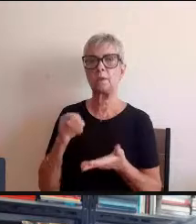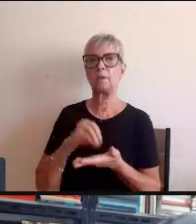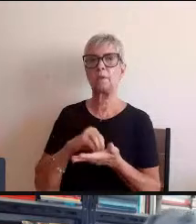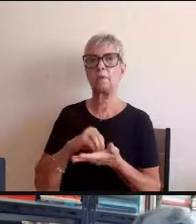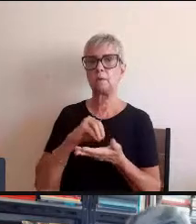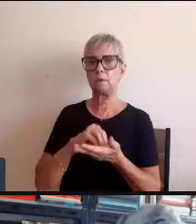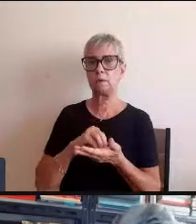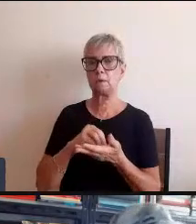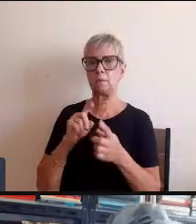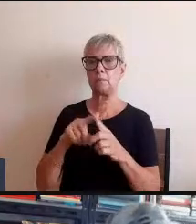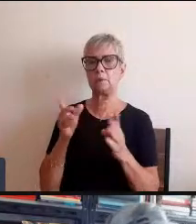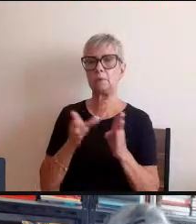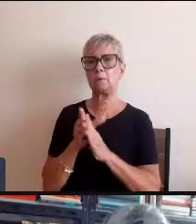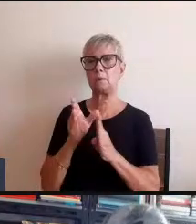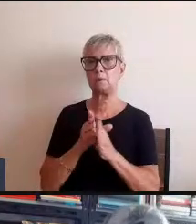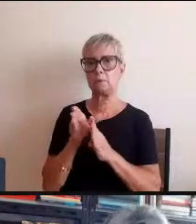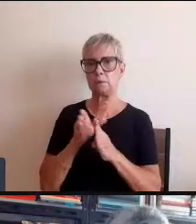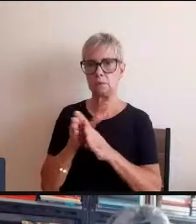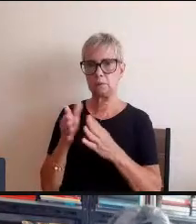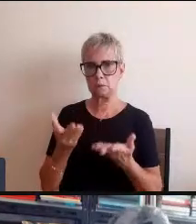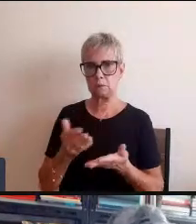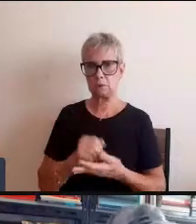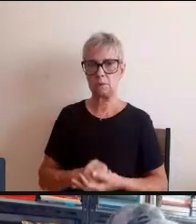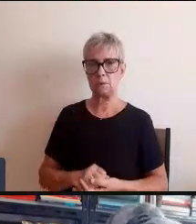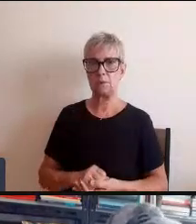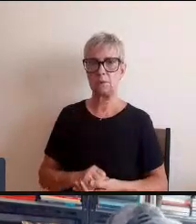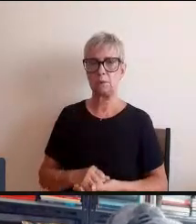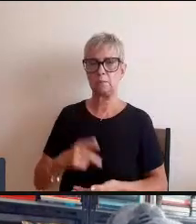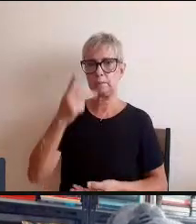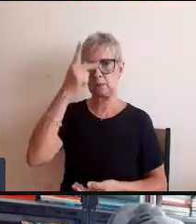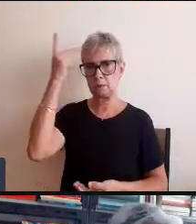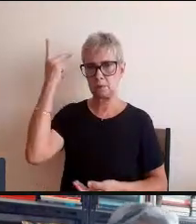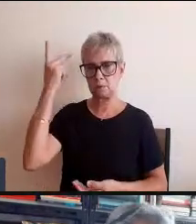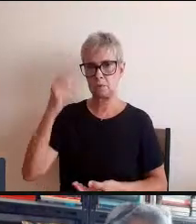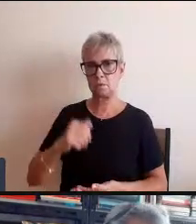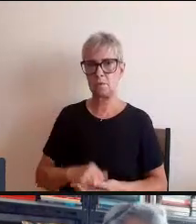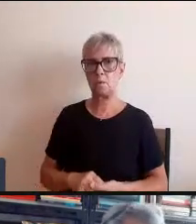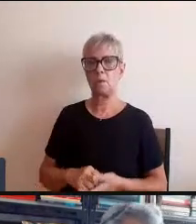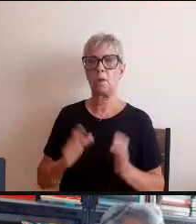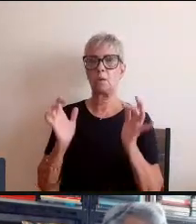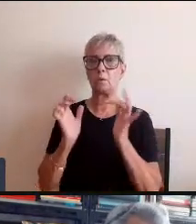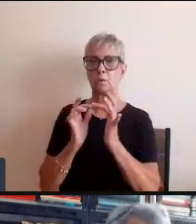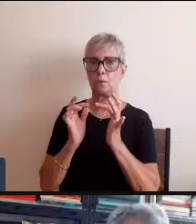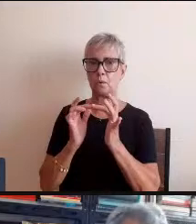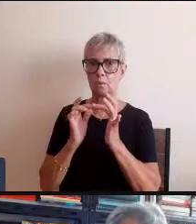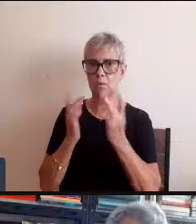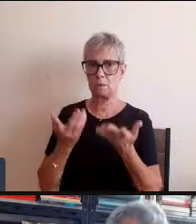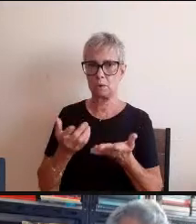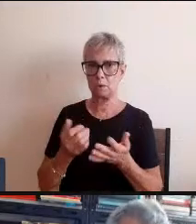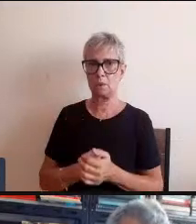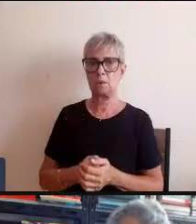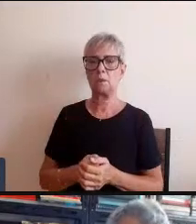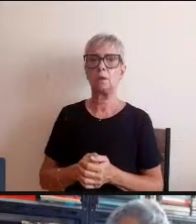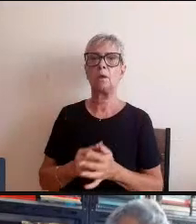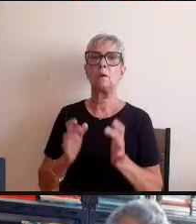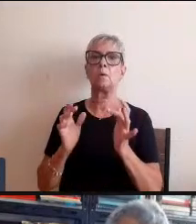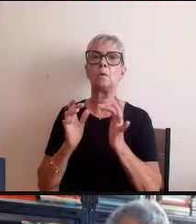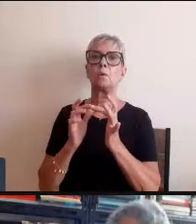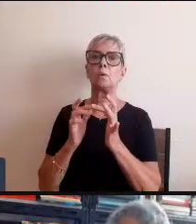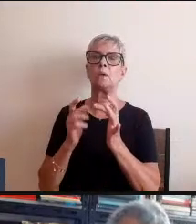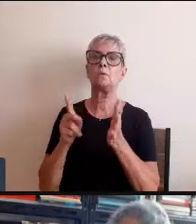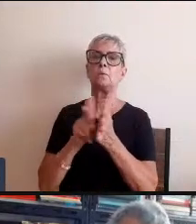pessoa em questão entre em contato eu acho que é uma pergunta direcionada para a Maria Clara